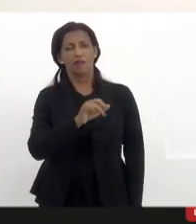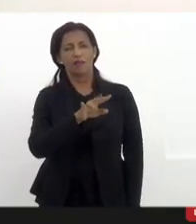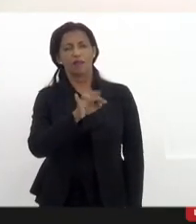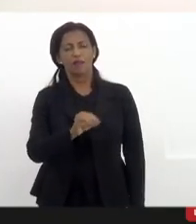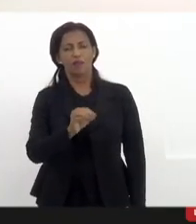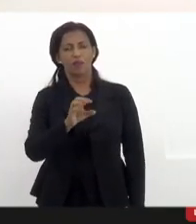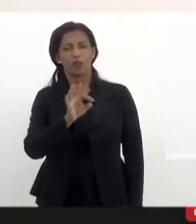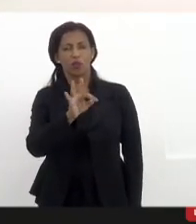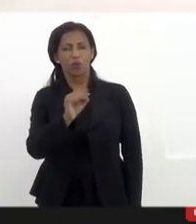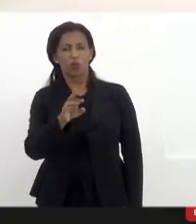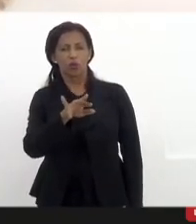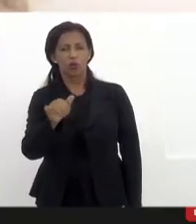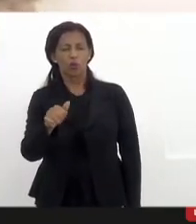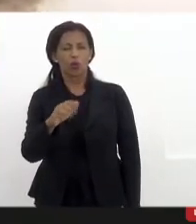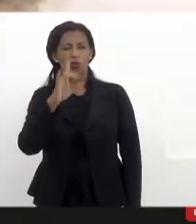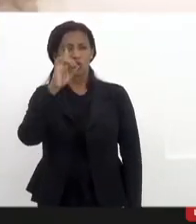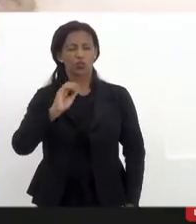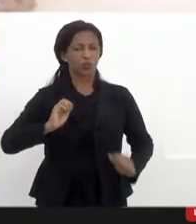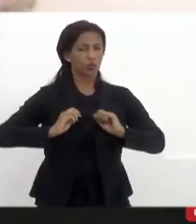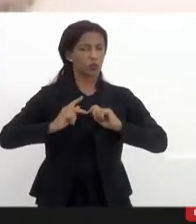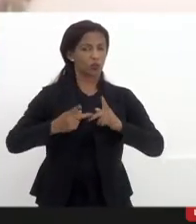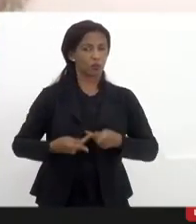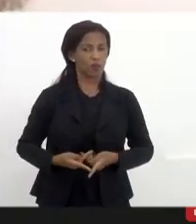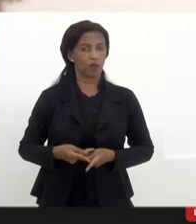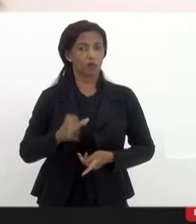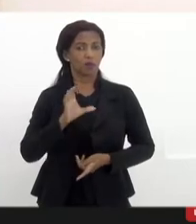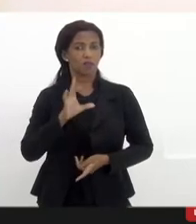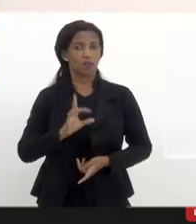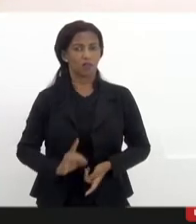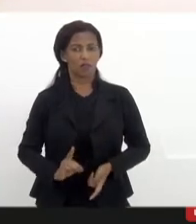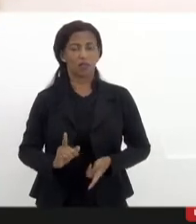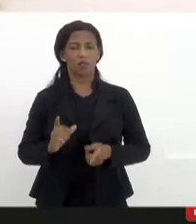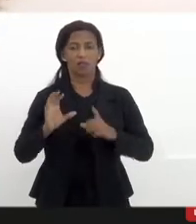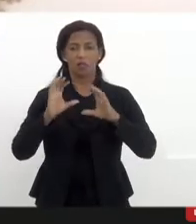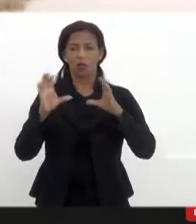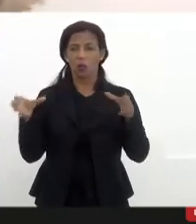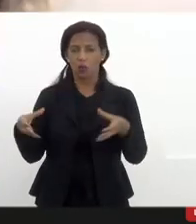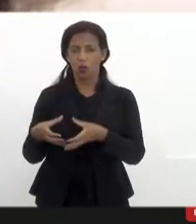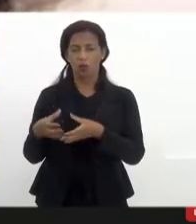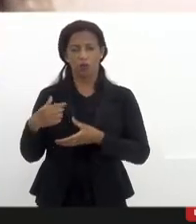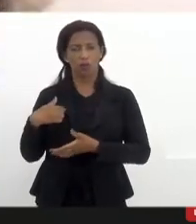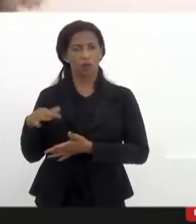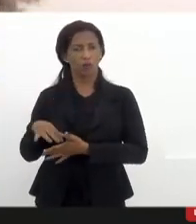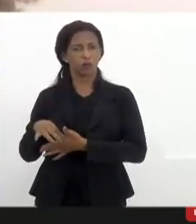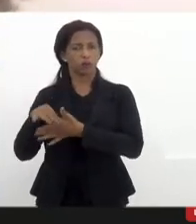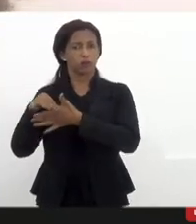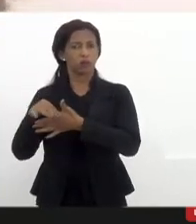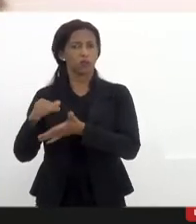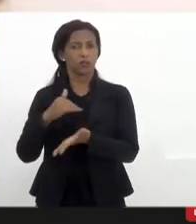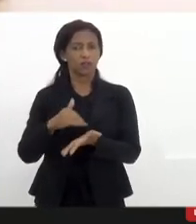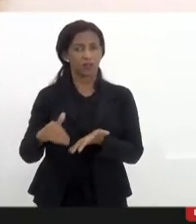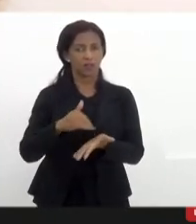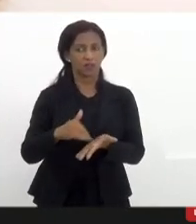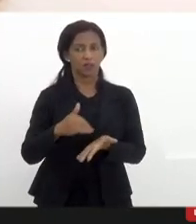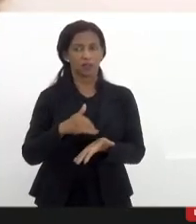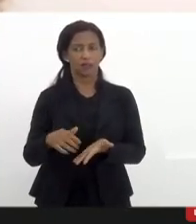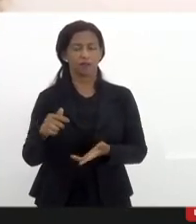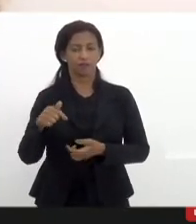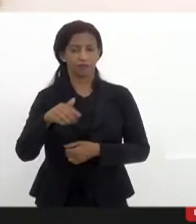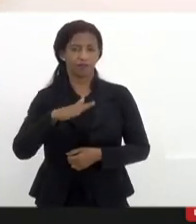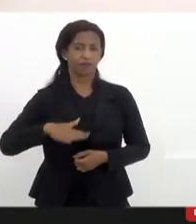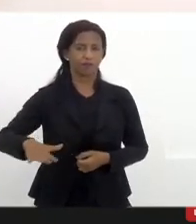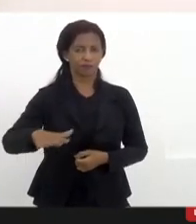Coopição de Defesa dos Direitos Humanos e Cidadania, comissão da qual eu presido e que secretariou aqui esse